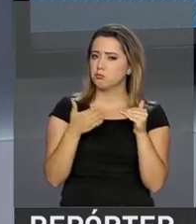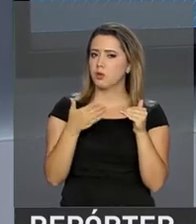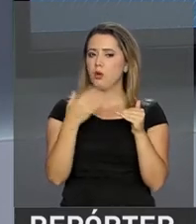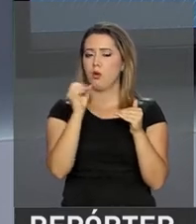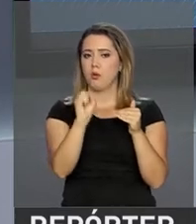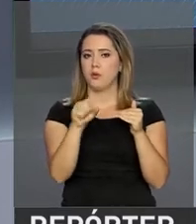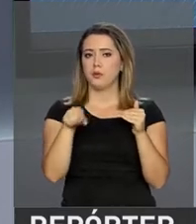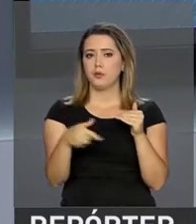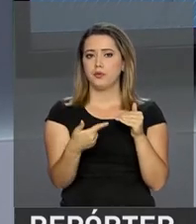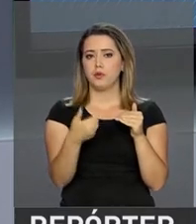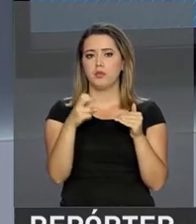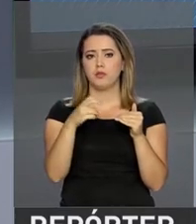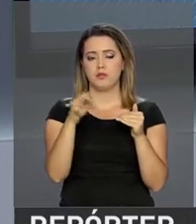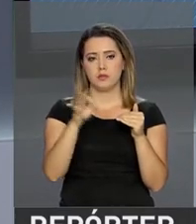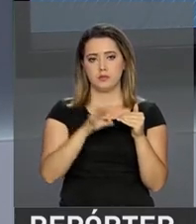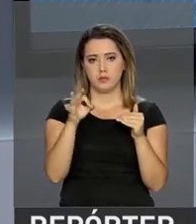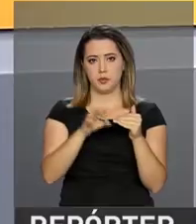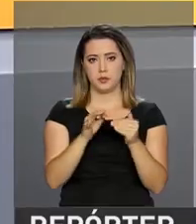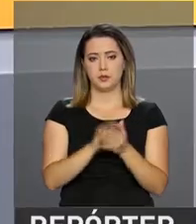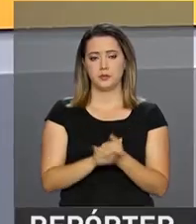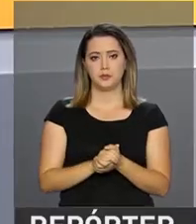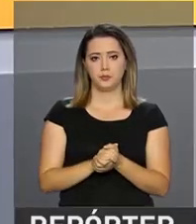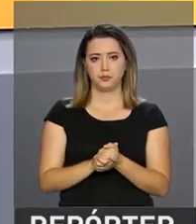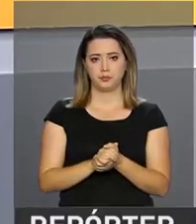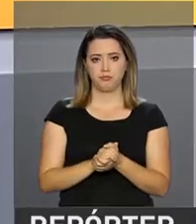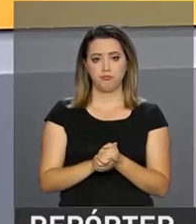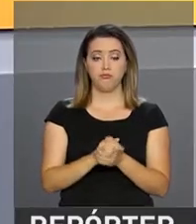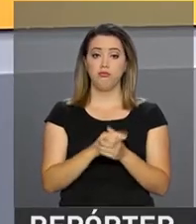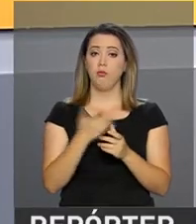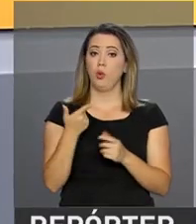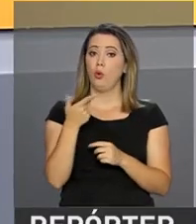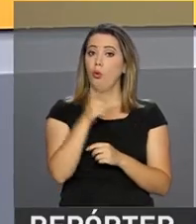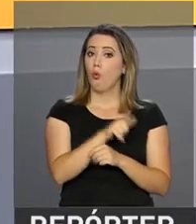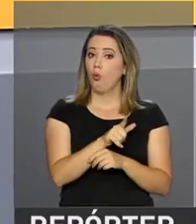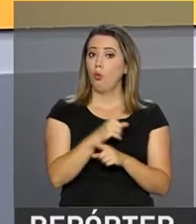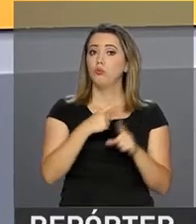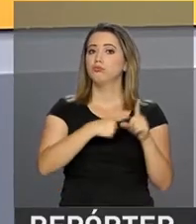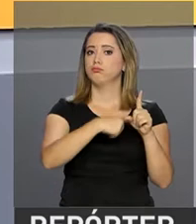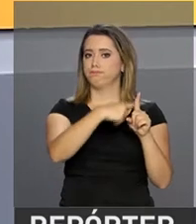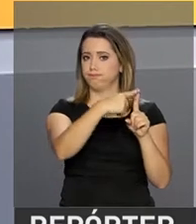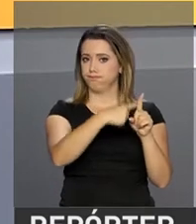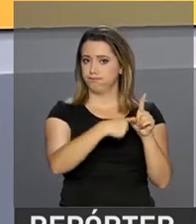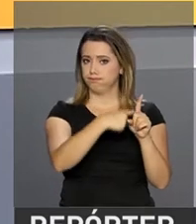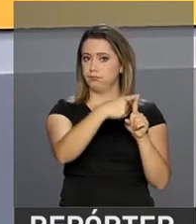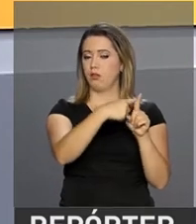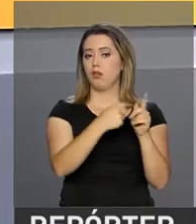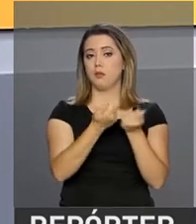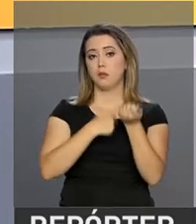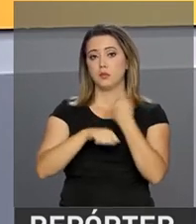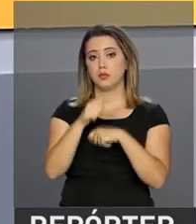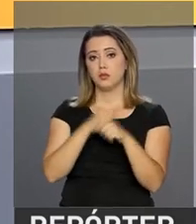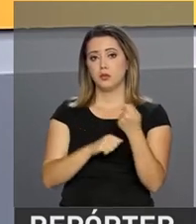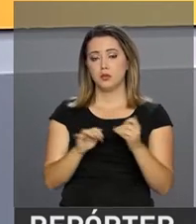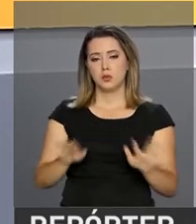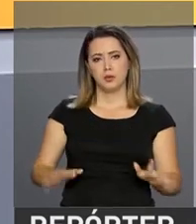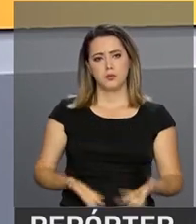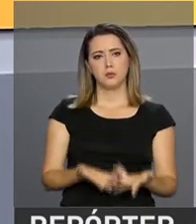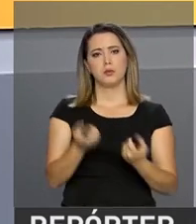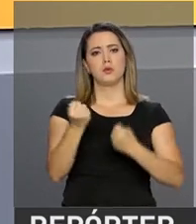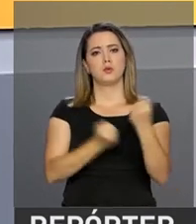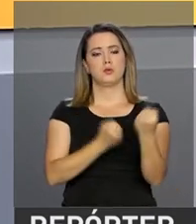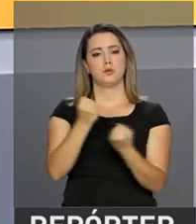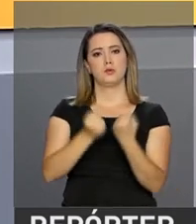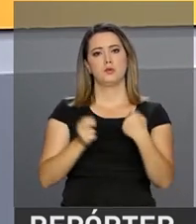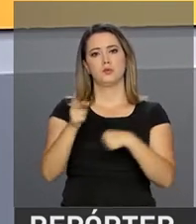a 8,25%. Considerado um outro termômetro da economia, a produção de veículos no país em